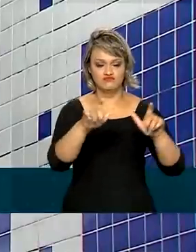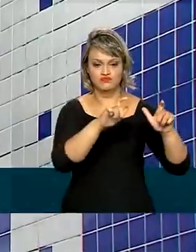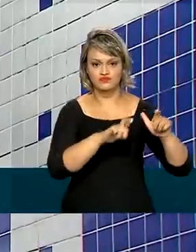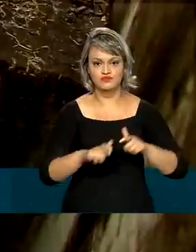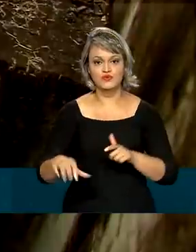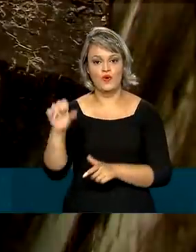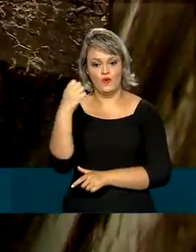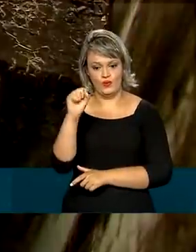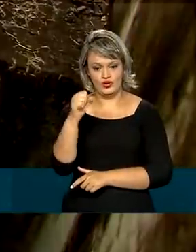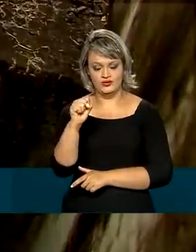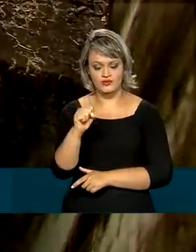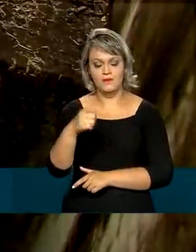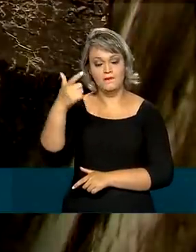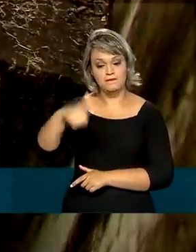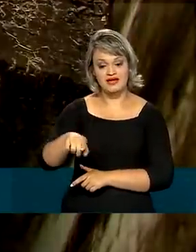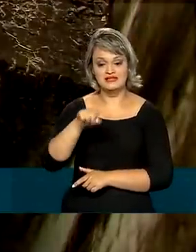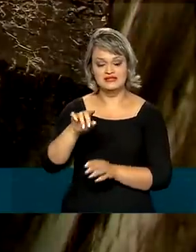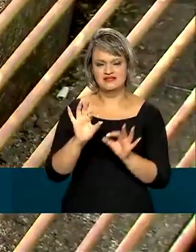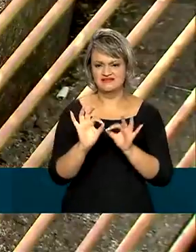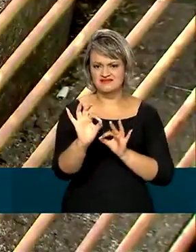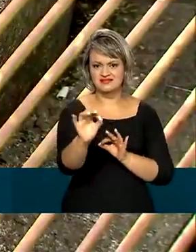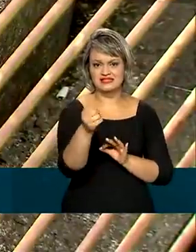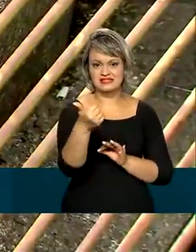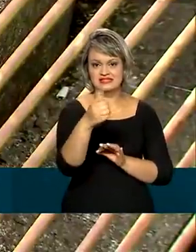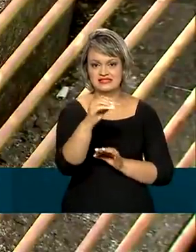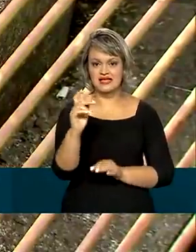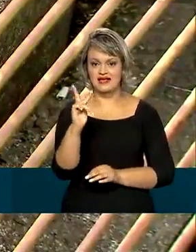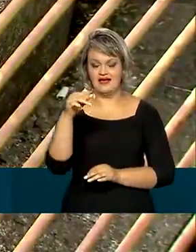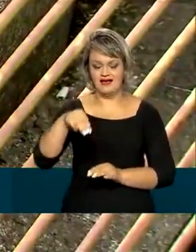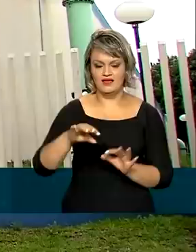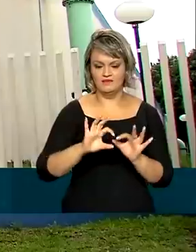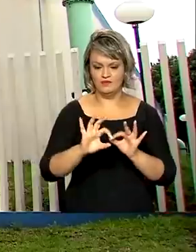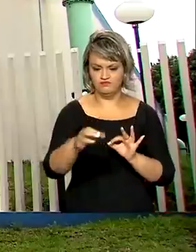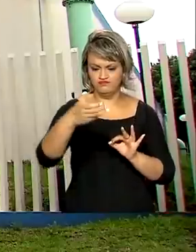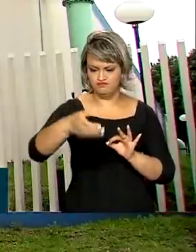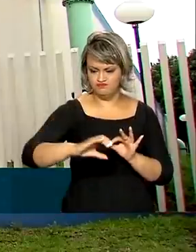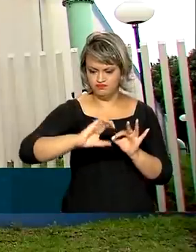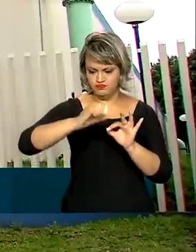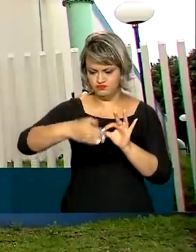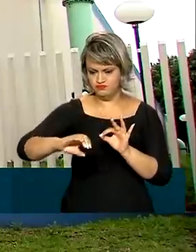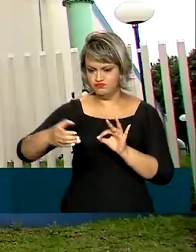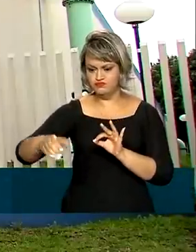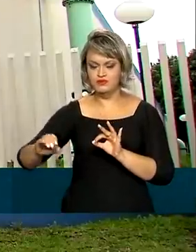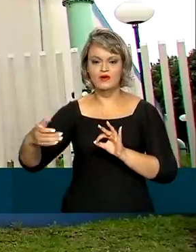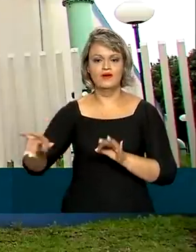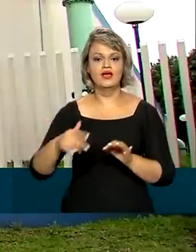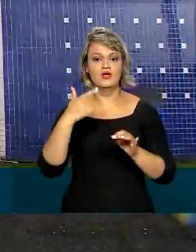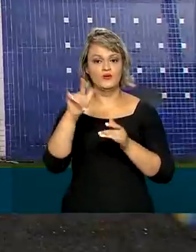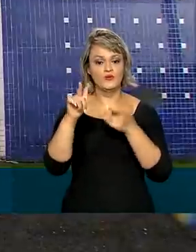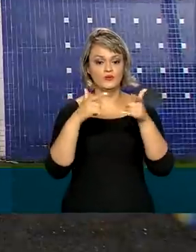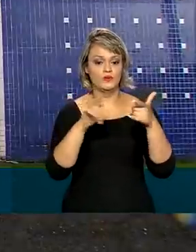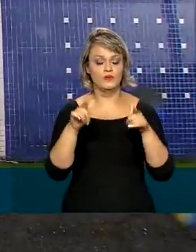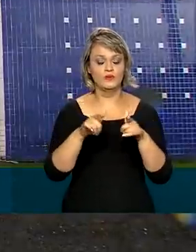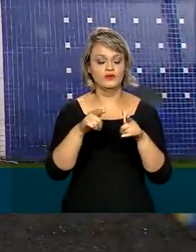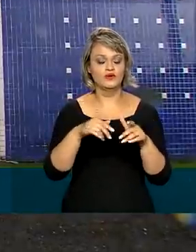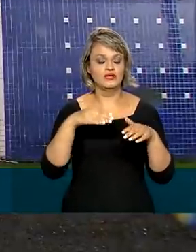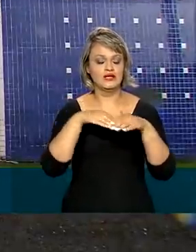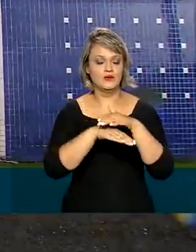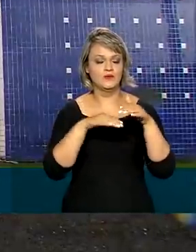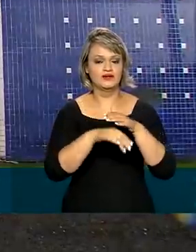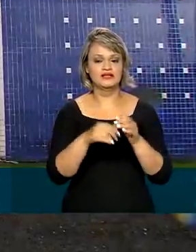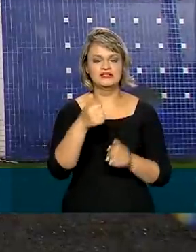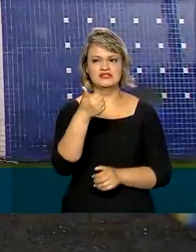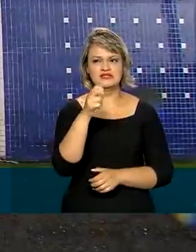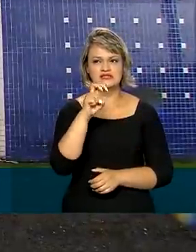elevatórias, mais de 100 quilômetros de redes e adutoras e dois reservatórios com capacidade para 5 mil